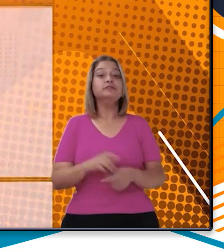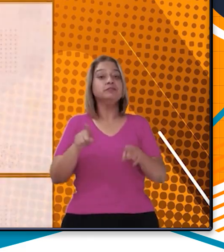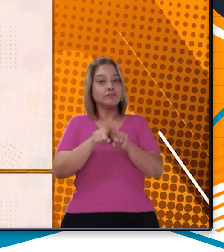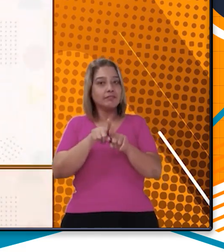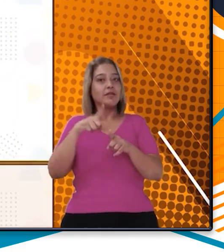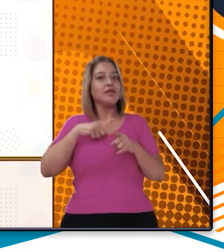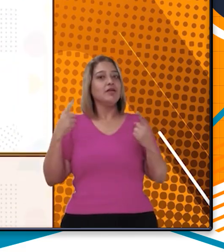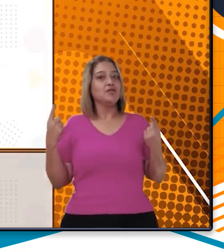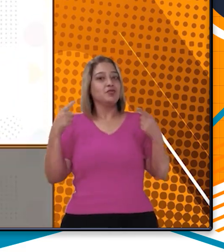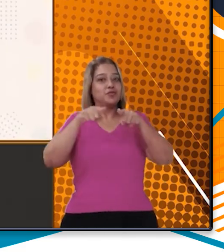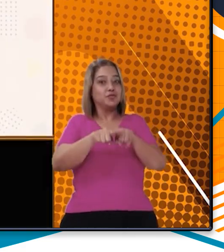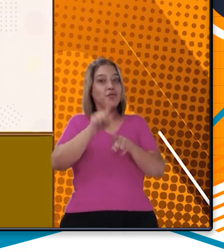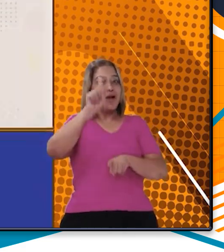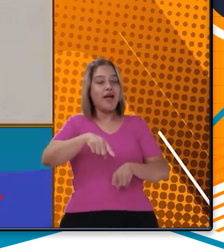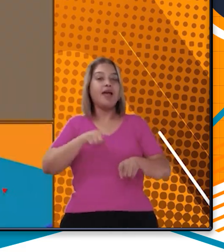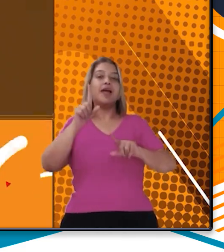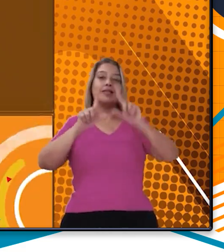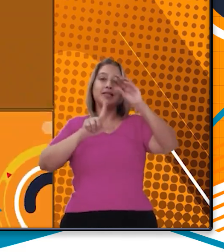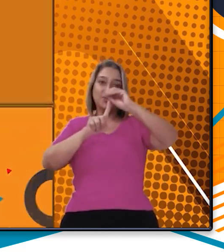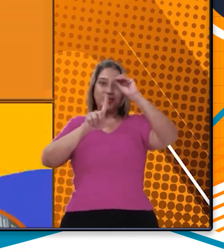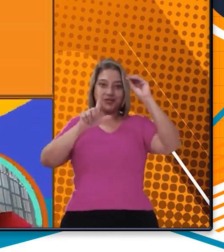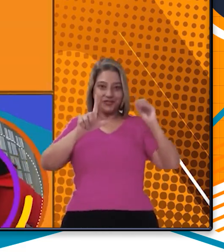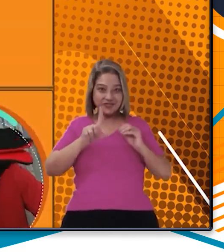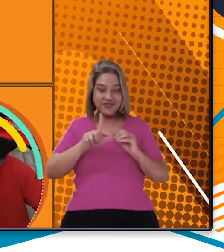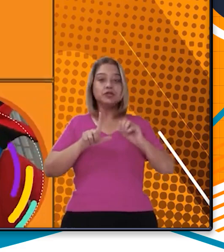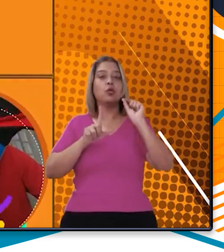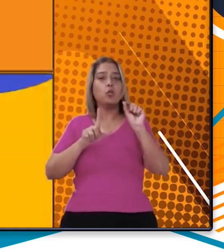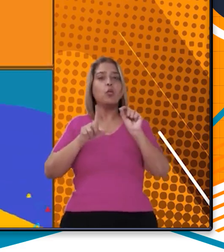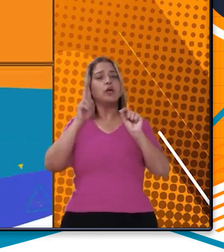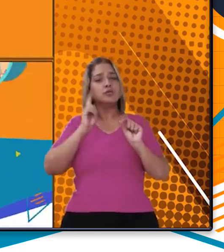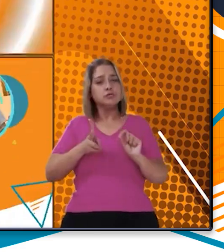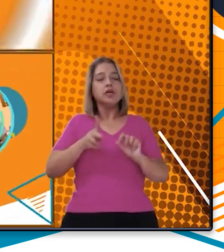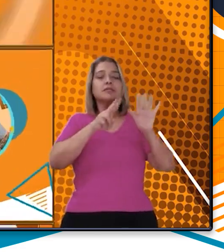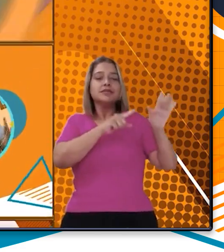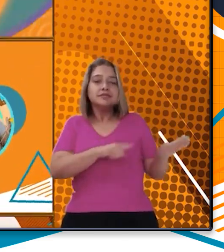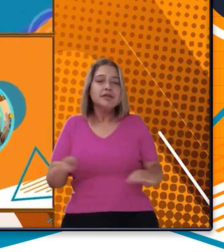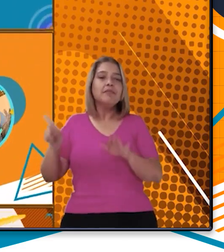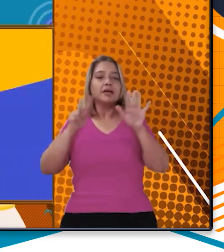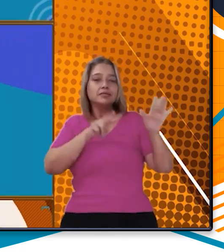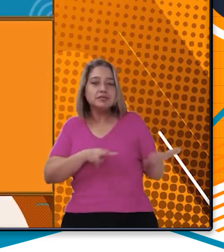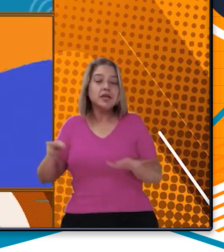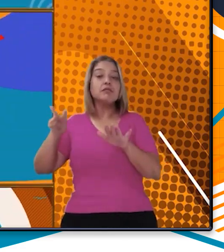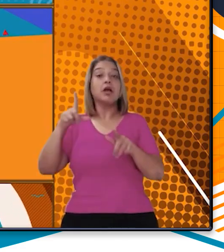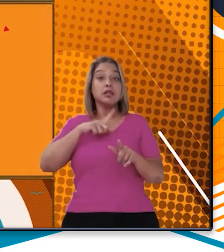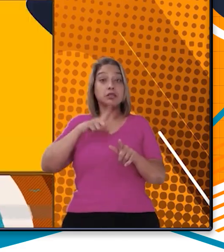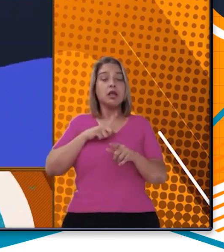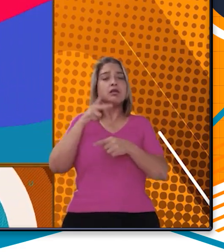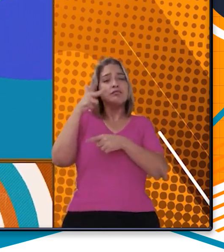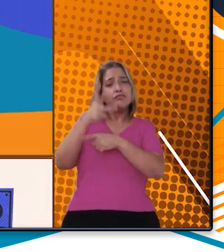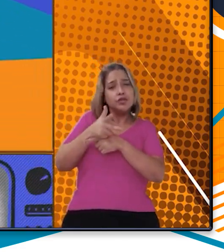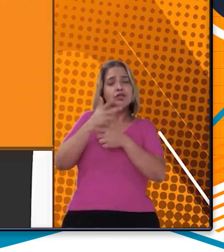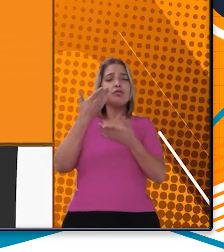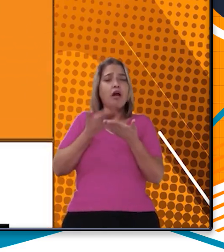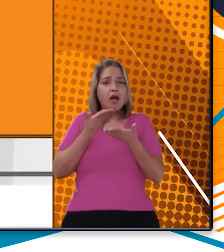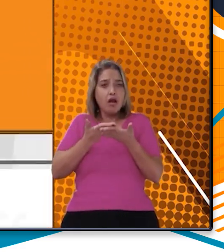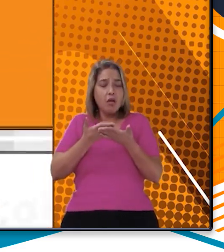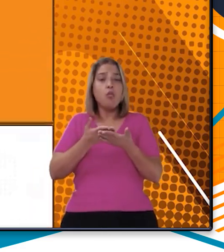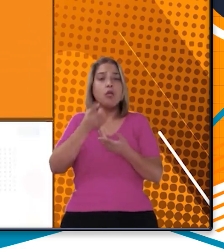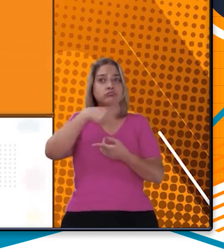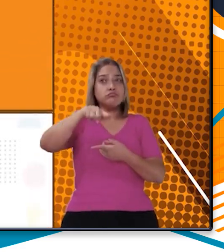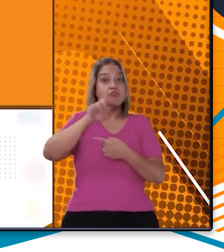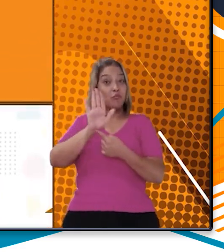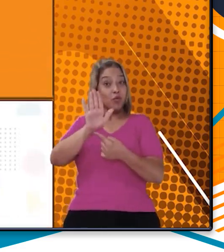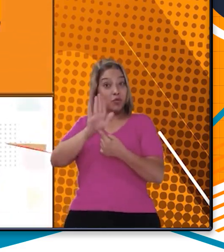ainda uma parceria com a TV UFG. E durante toda a semana, além das videoaulas